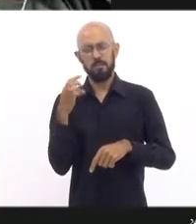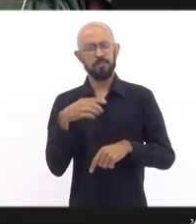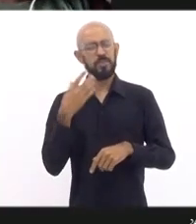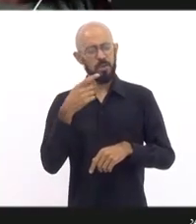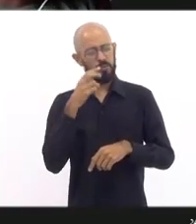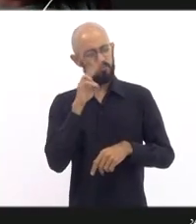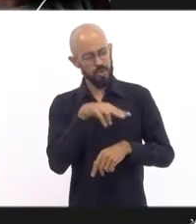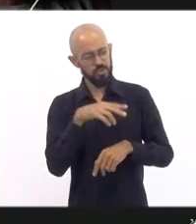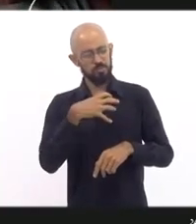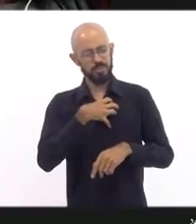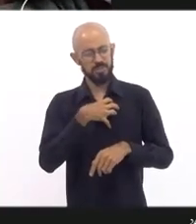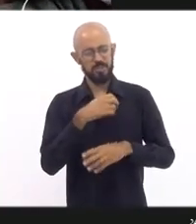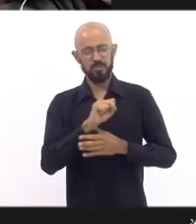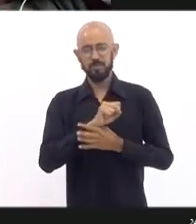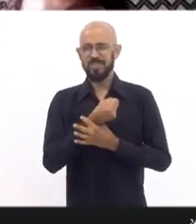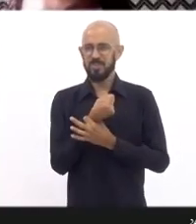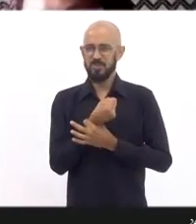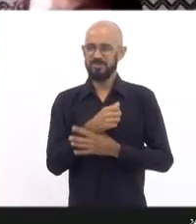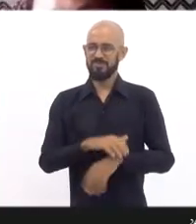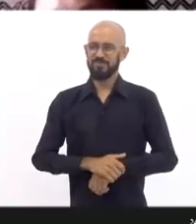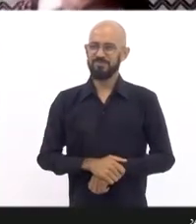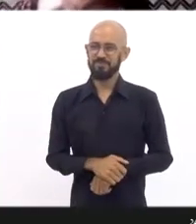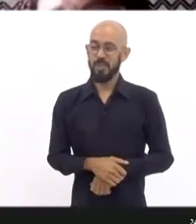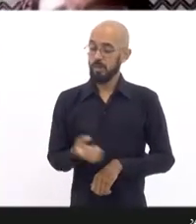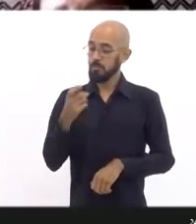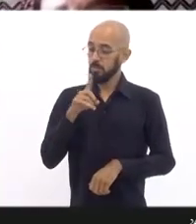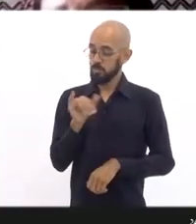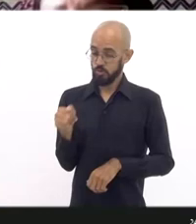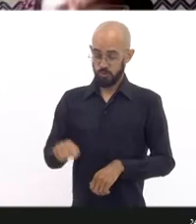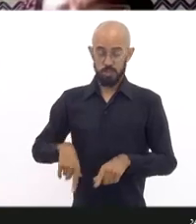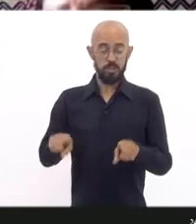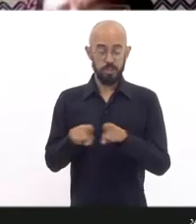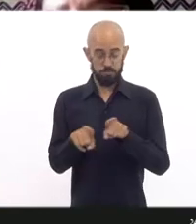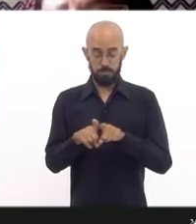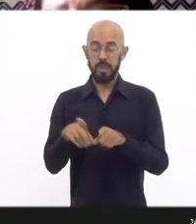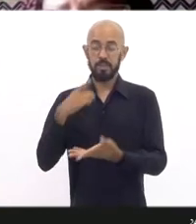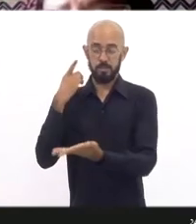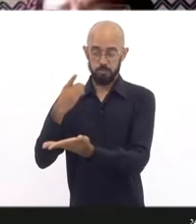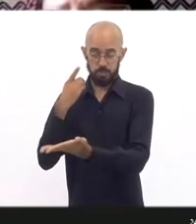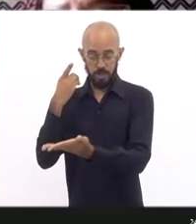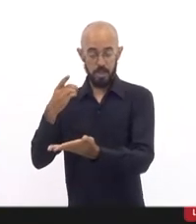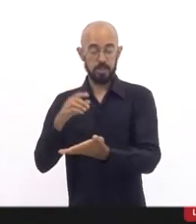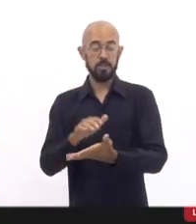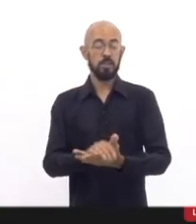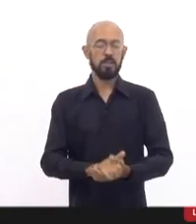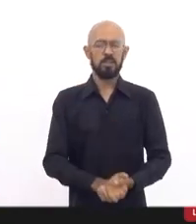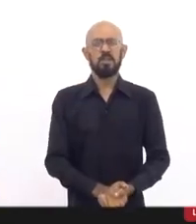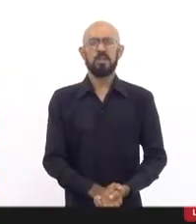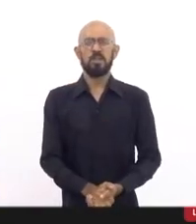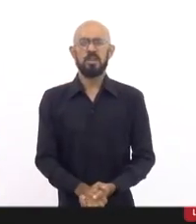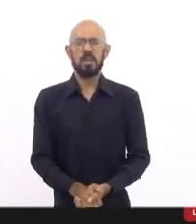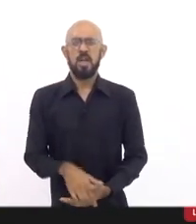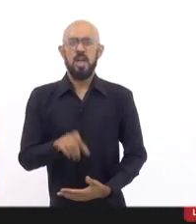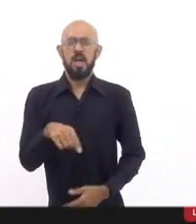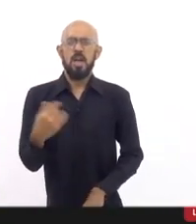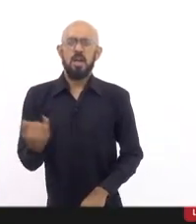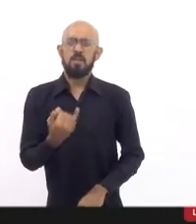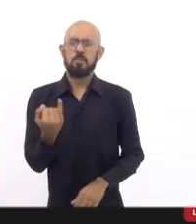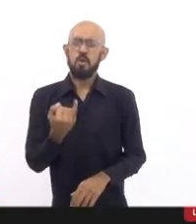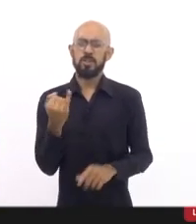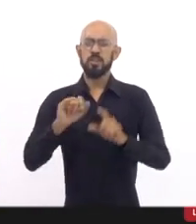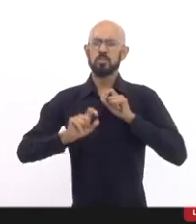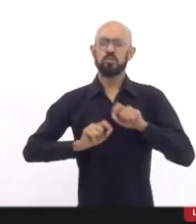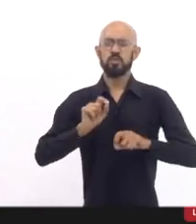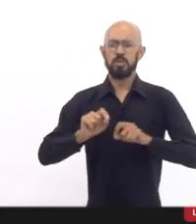mais seguro. Então, bom dia também, deputada Mônica Francisco. Eu acho que é muito importante a gente